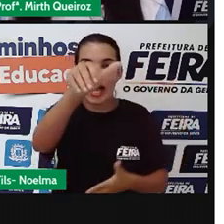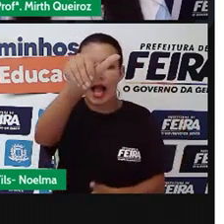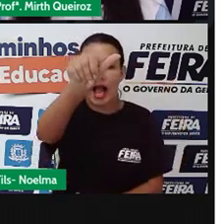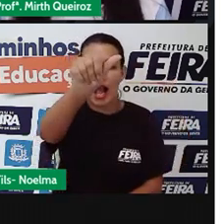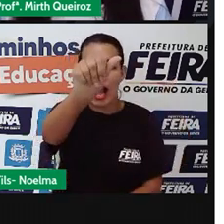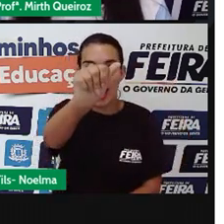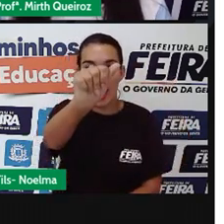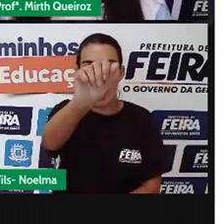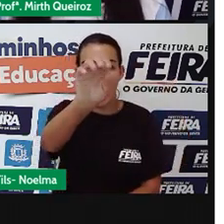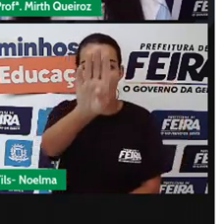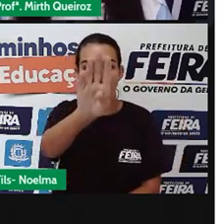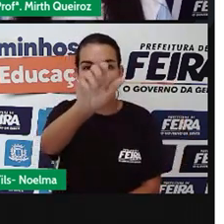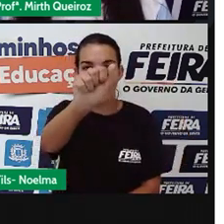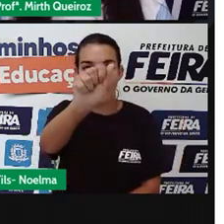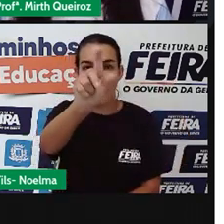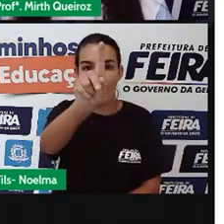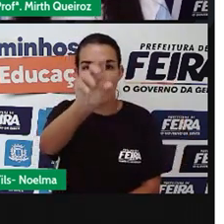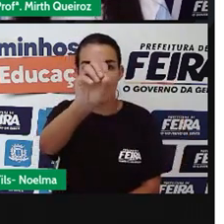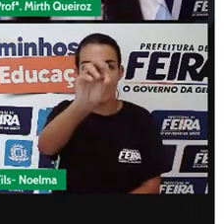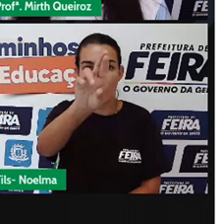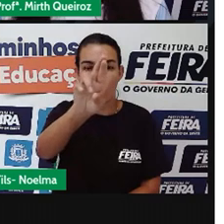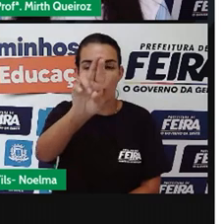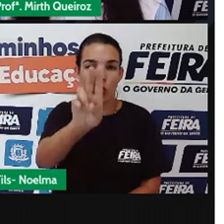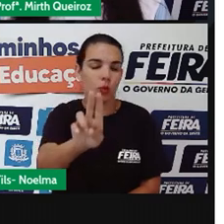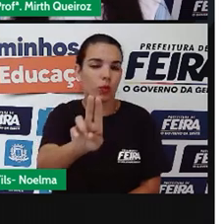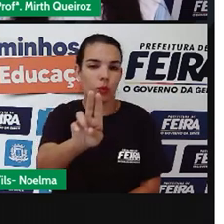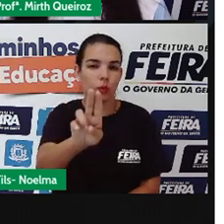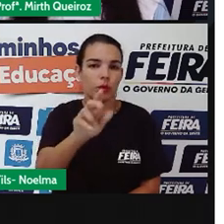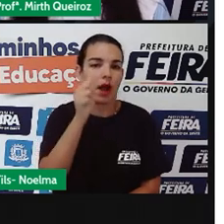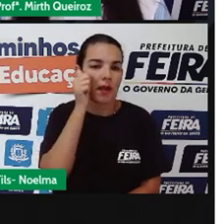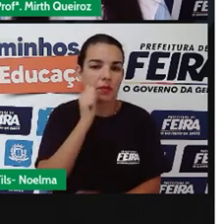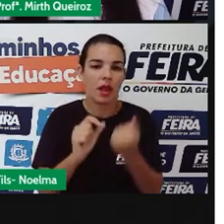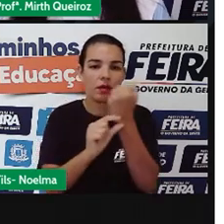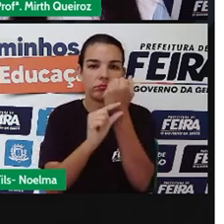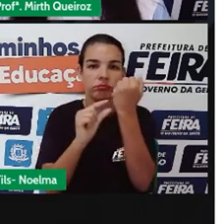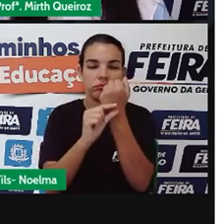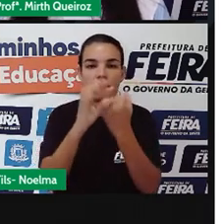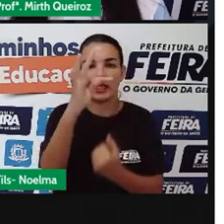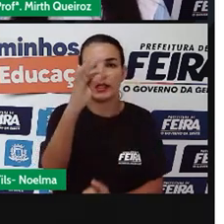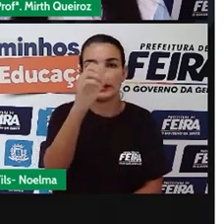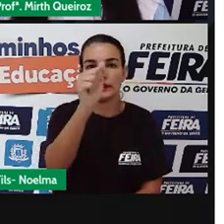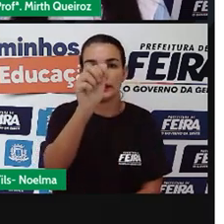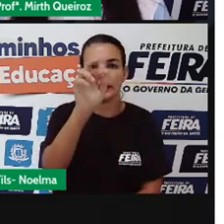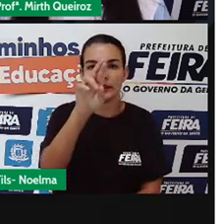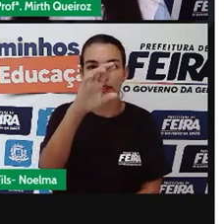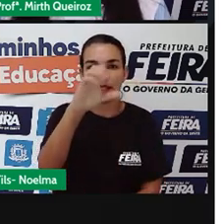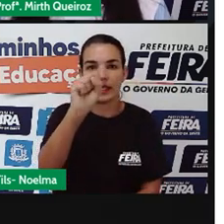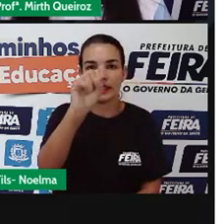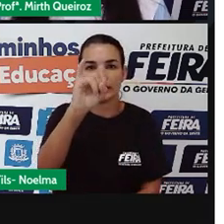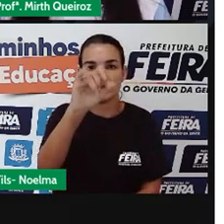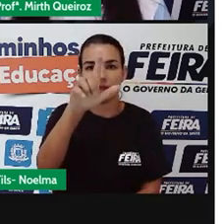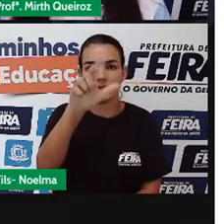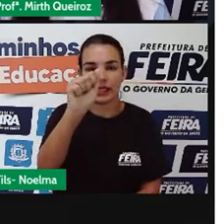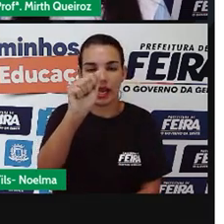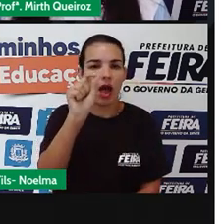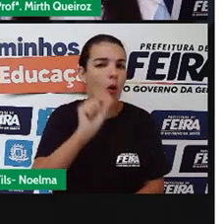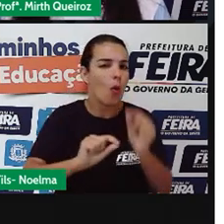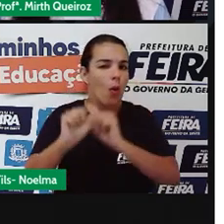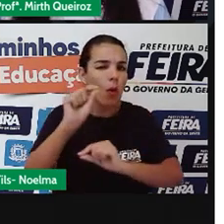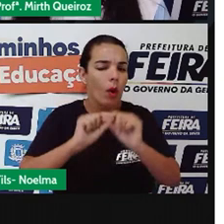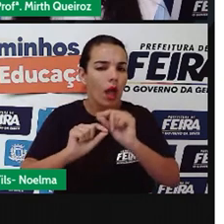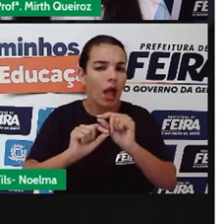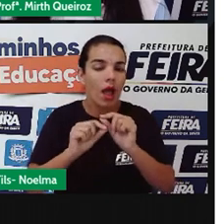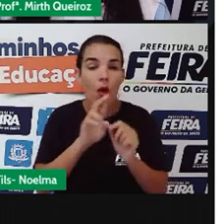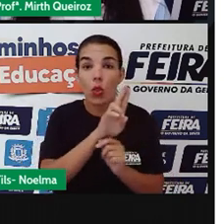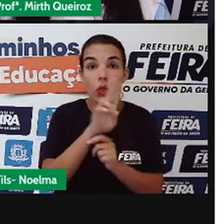uma leitura dessa obra de arte. Primeiro, o nome da obra é de origem tupi-guarani, que